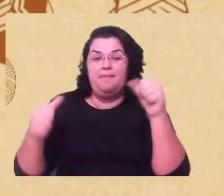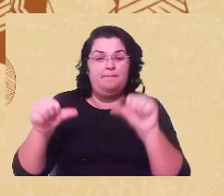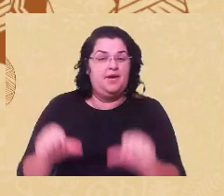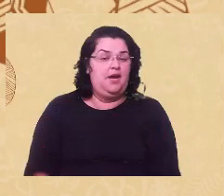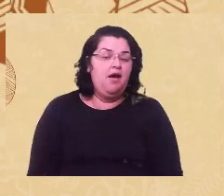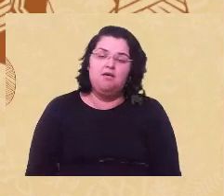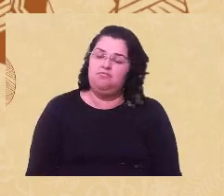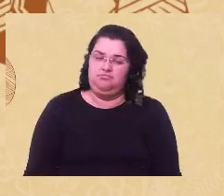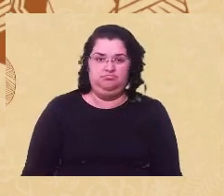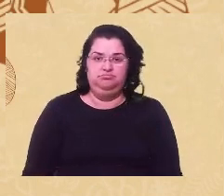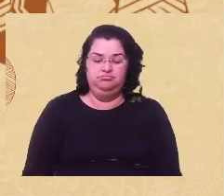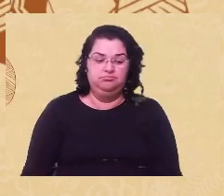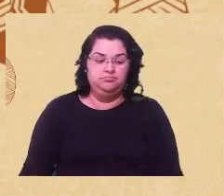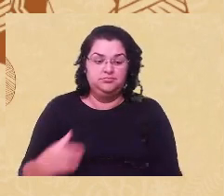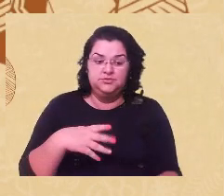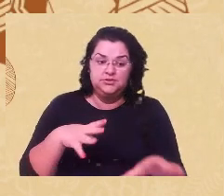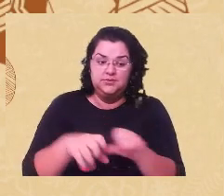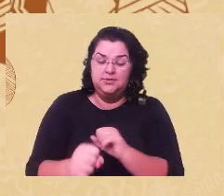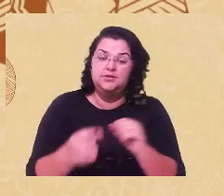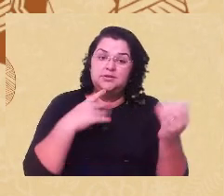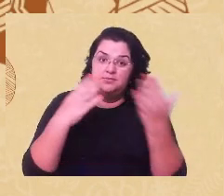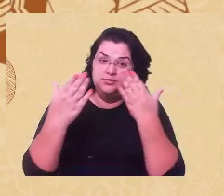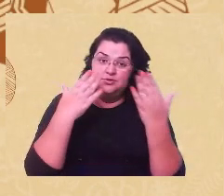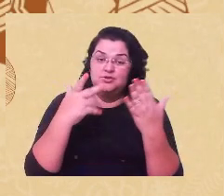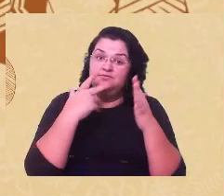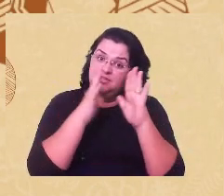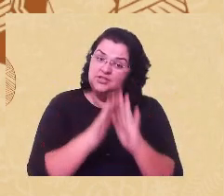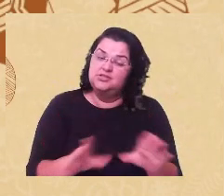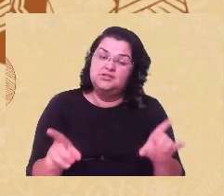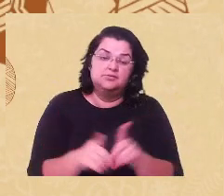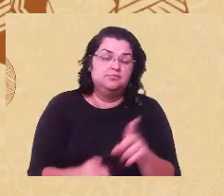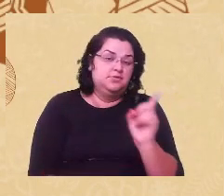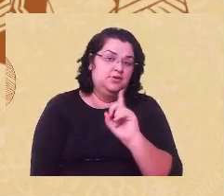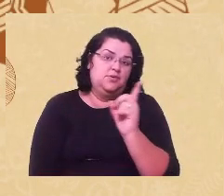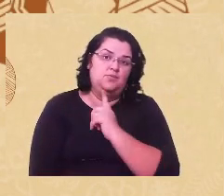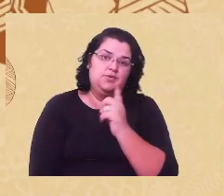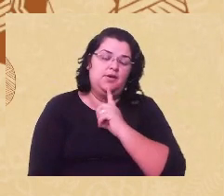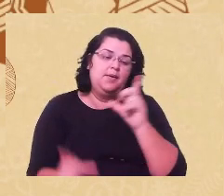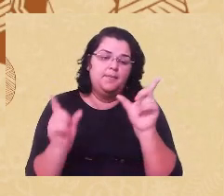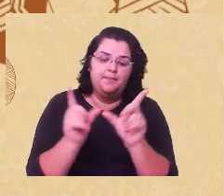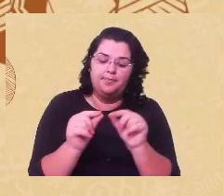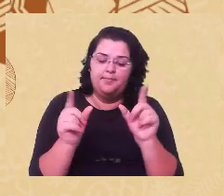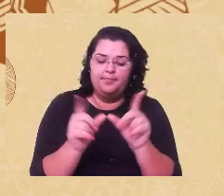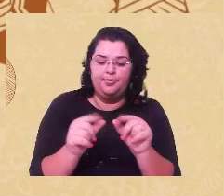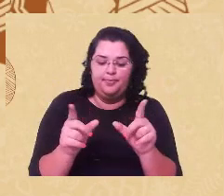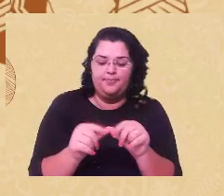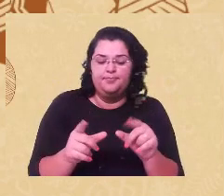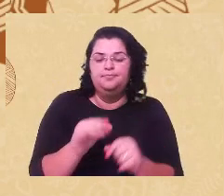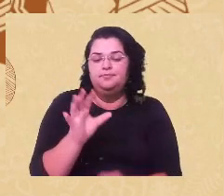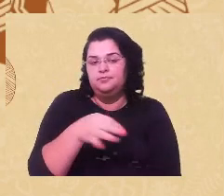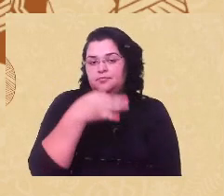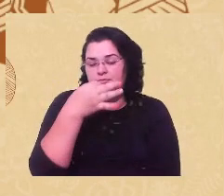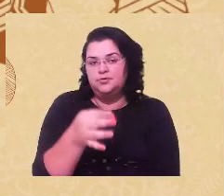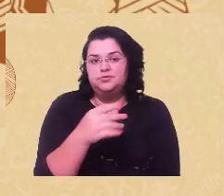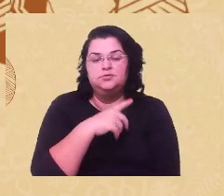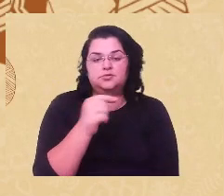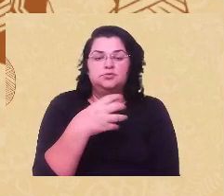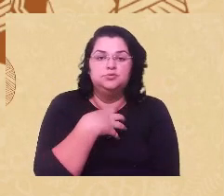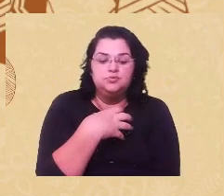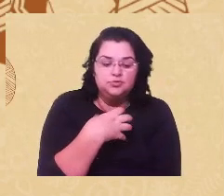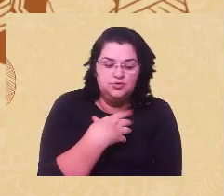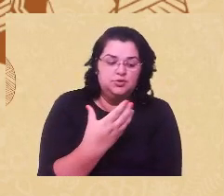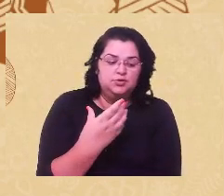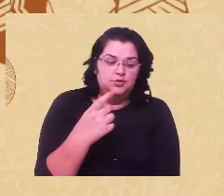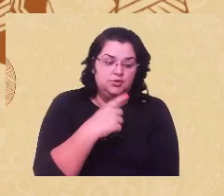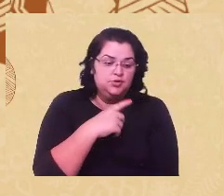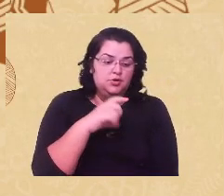formação em psicologia a gente tem falado sobre isso, não dá para a gente ficar reduzindo, né, partindo do pressuposto de quem são os sujeitos que têm ou